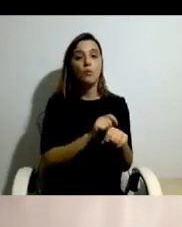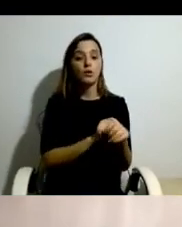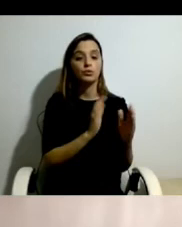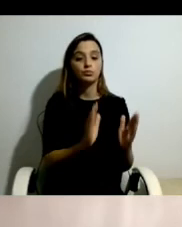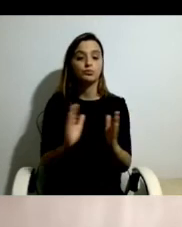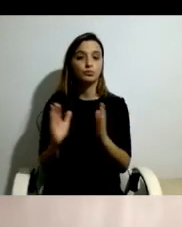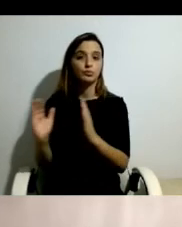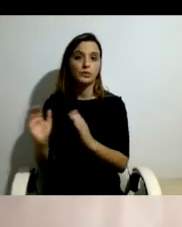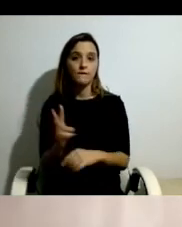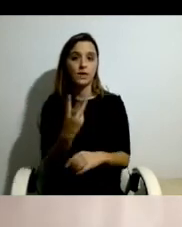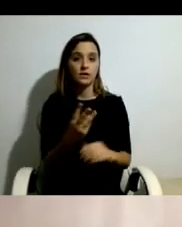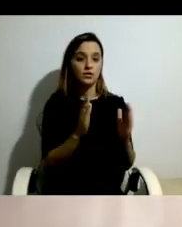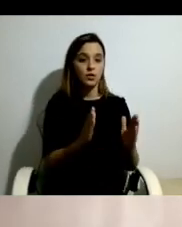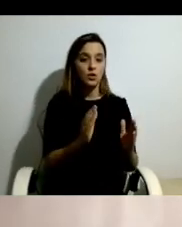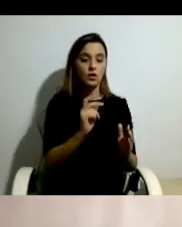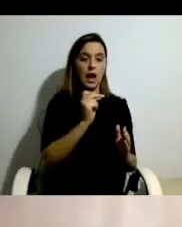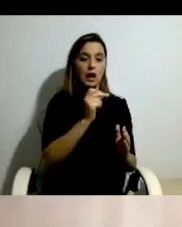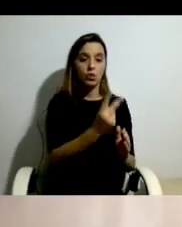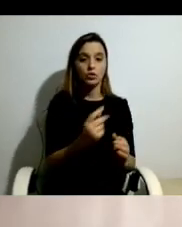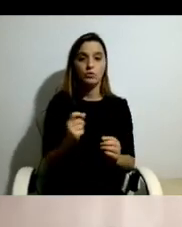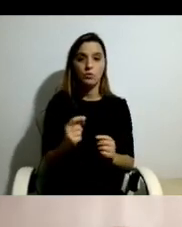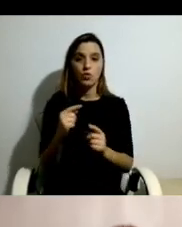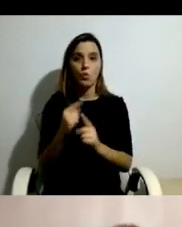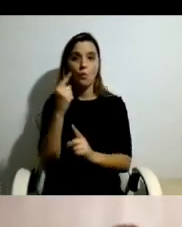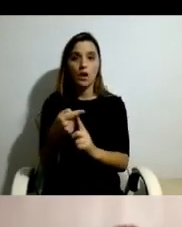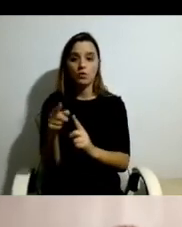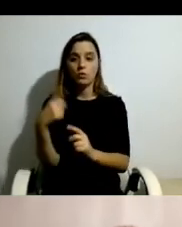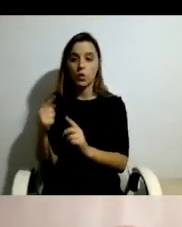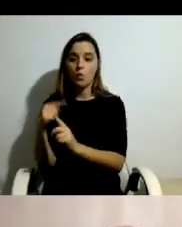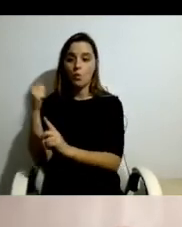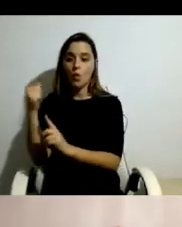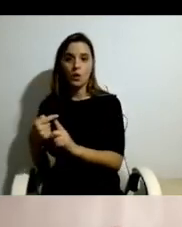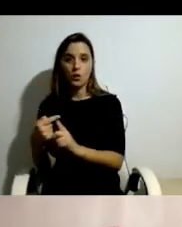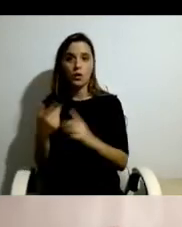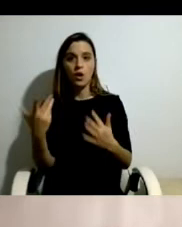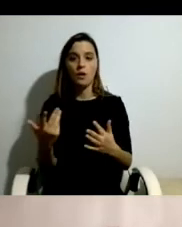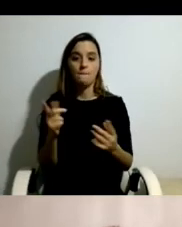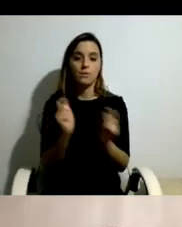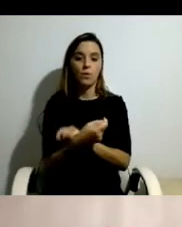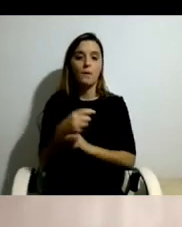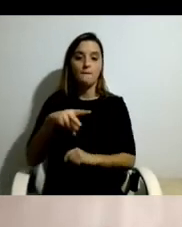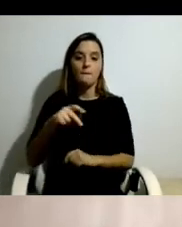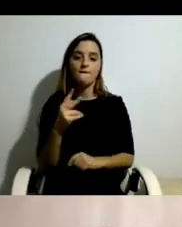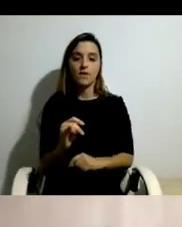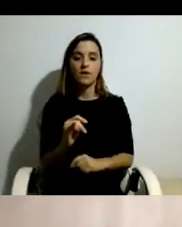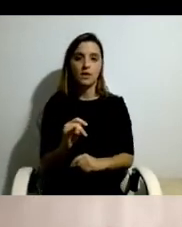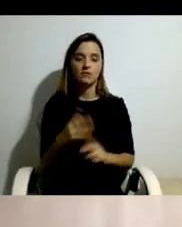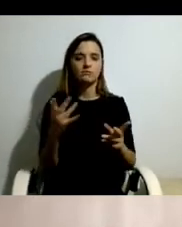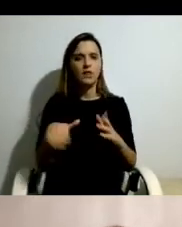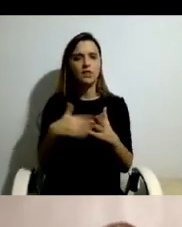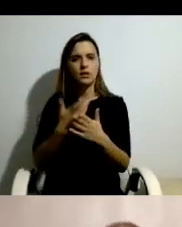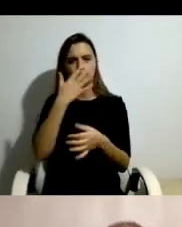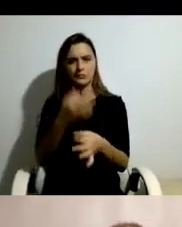anos, depois mais um ano, depois mais um ano, e depois passou para o Mavi. Isto criou grandes incertezas. Grandes incertezas